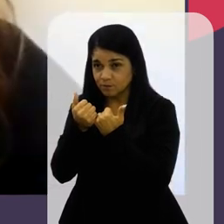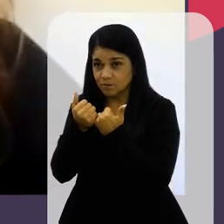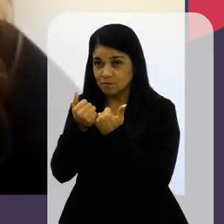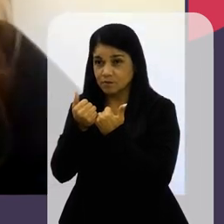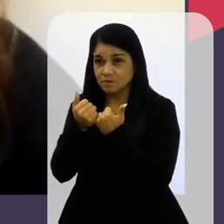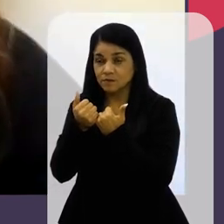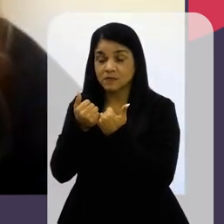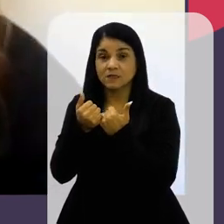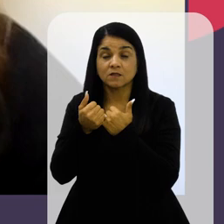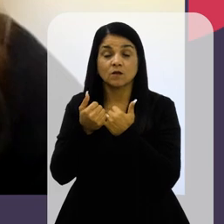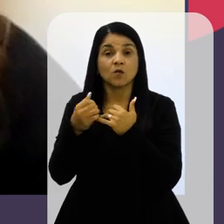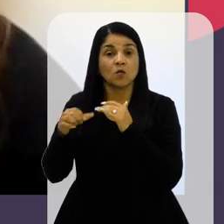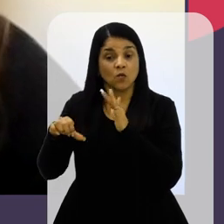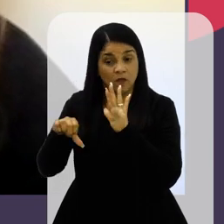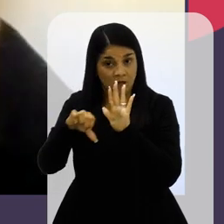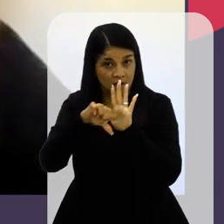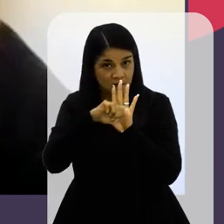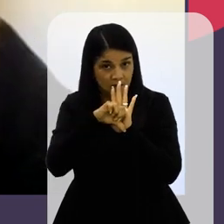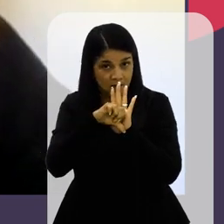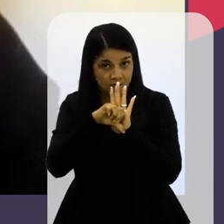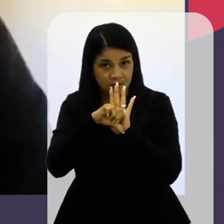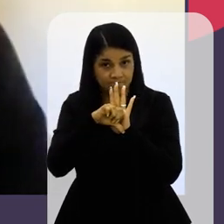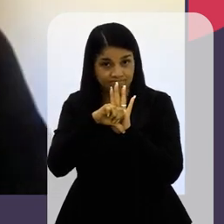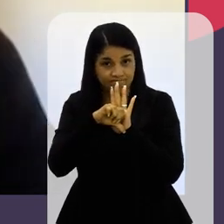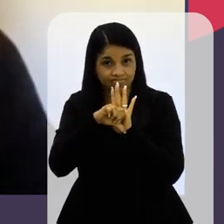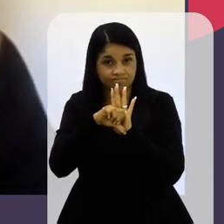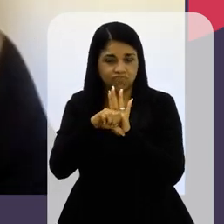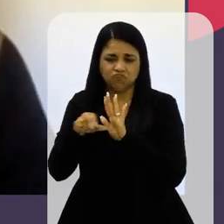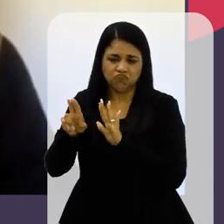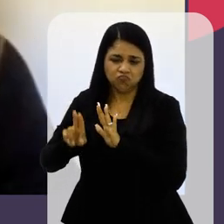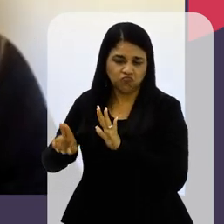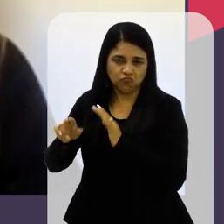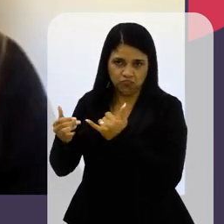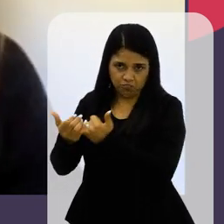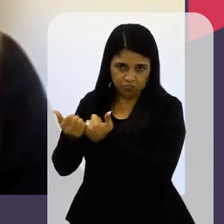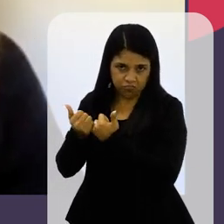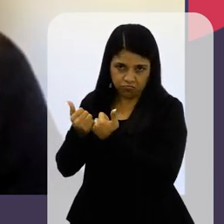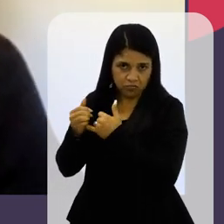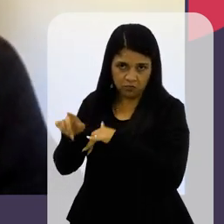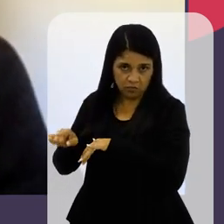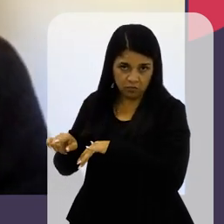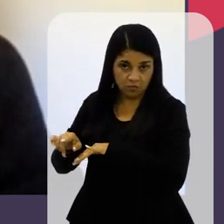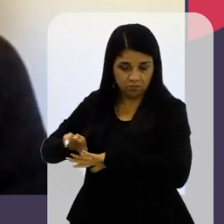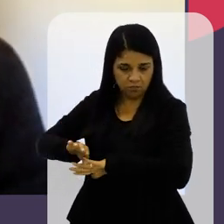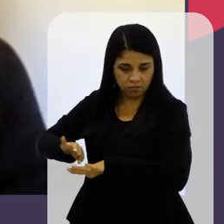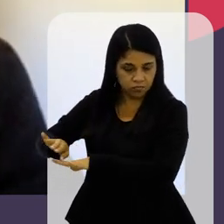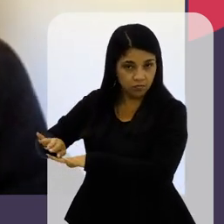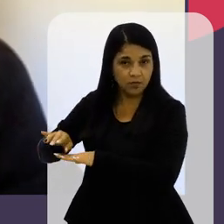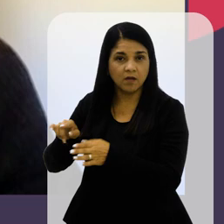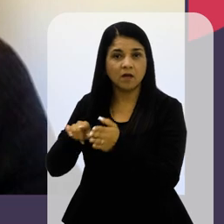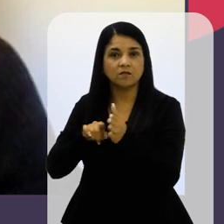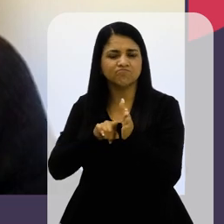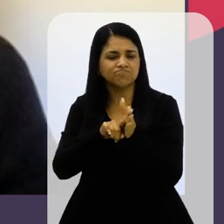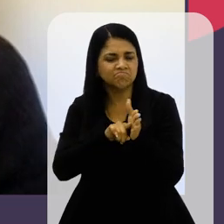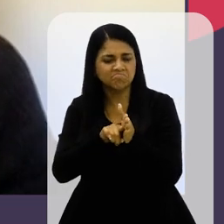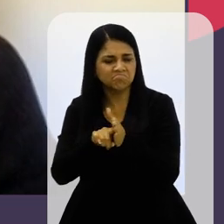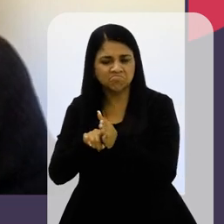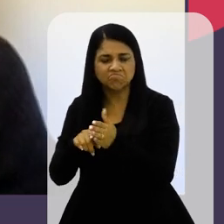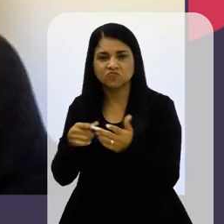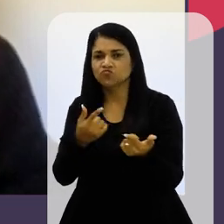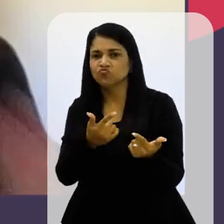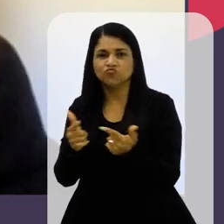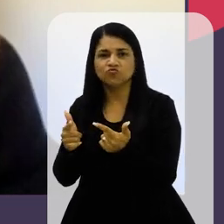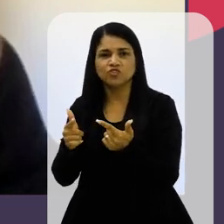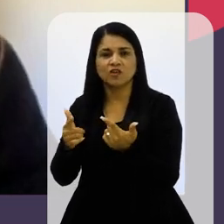Contra o patrimônio E esses crimes A gente não Utilizou Na nossa pesquisa Pelo fato De